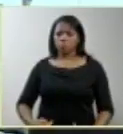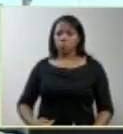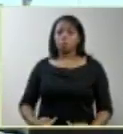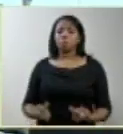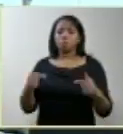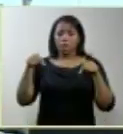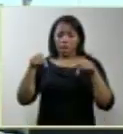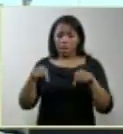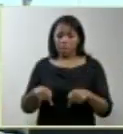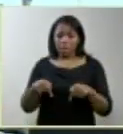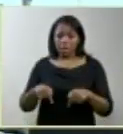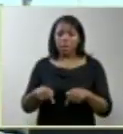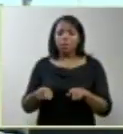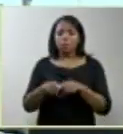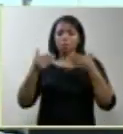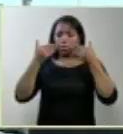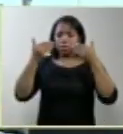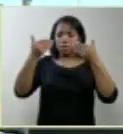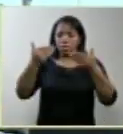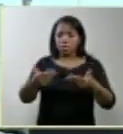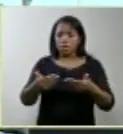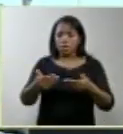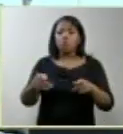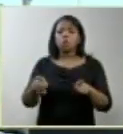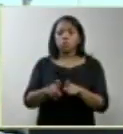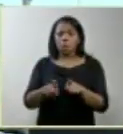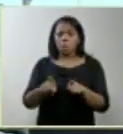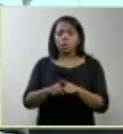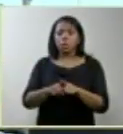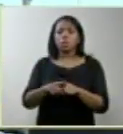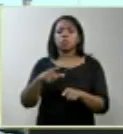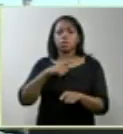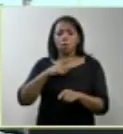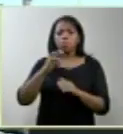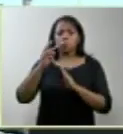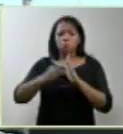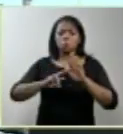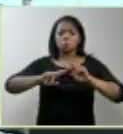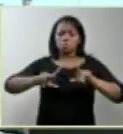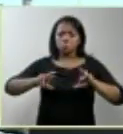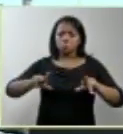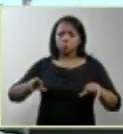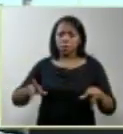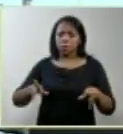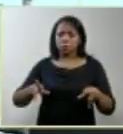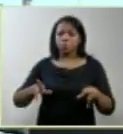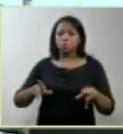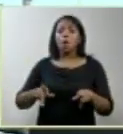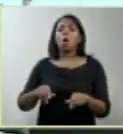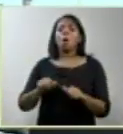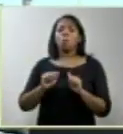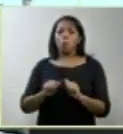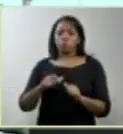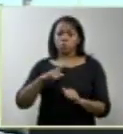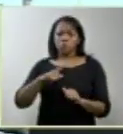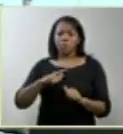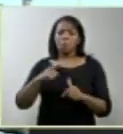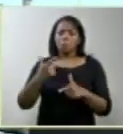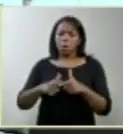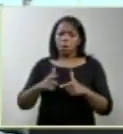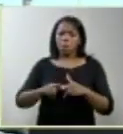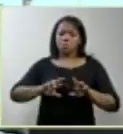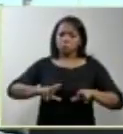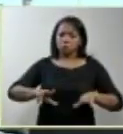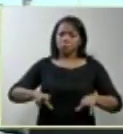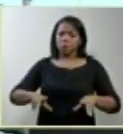aqui brilhantemente apresentado que ela tem uma etiologia variadíssima. Que eu posso ter diferentes causas de anencefalia